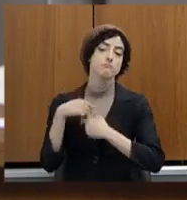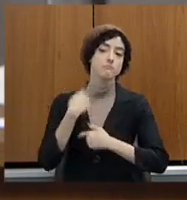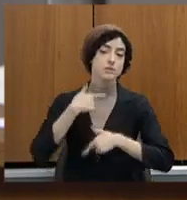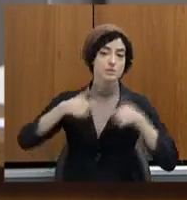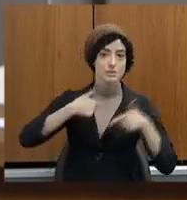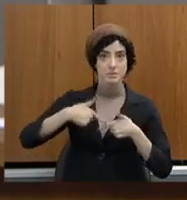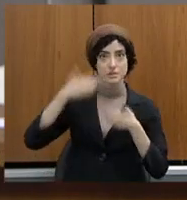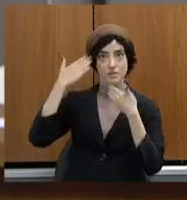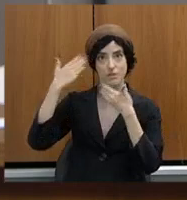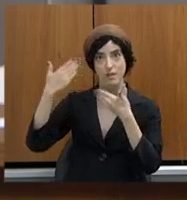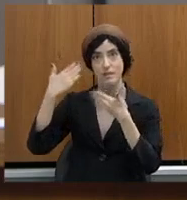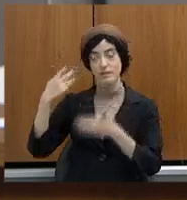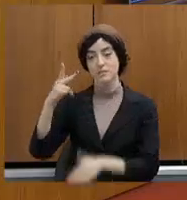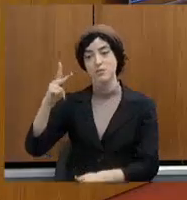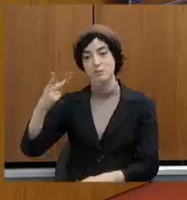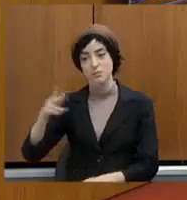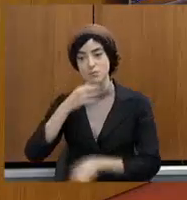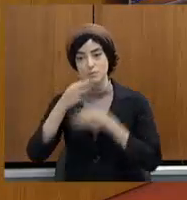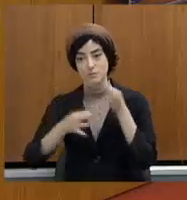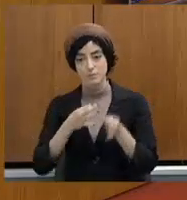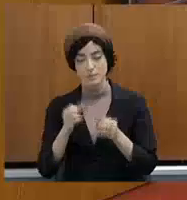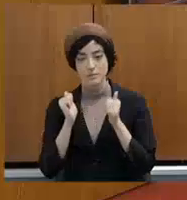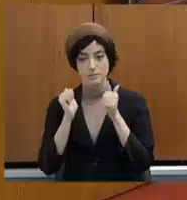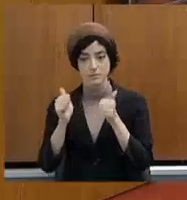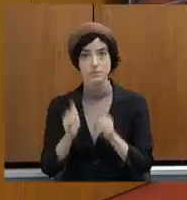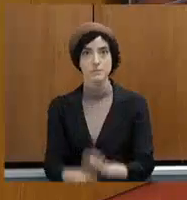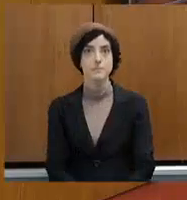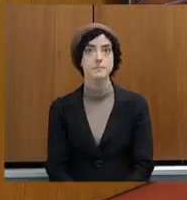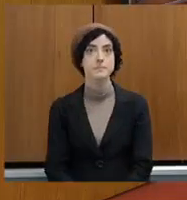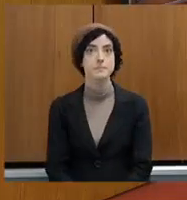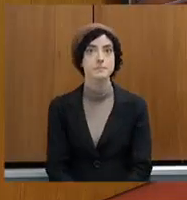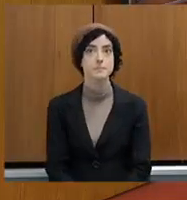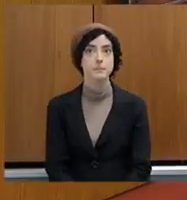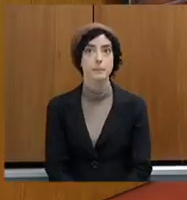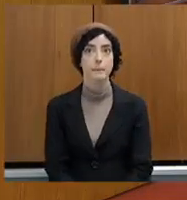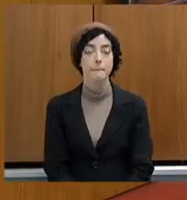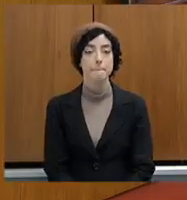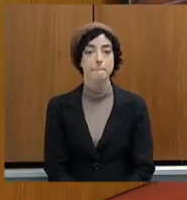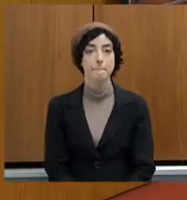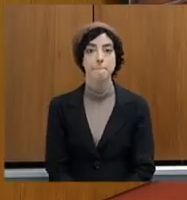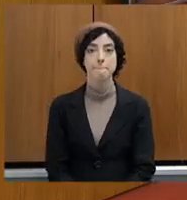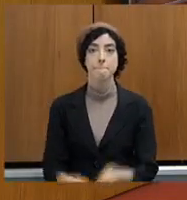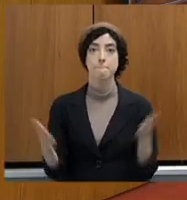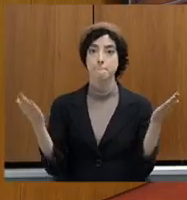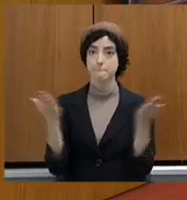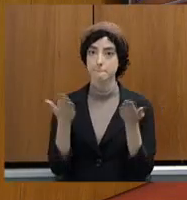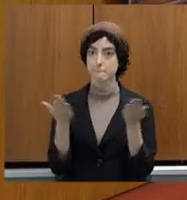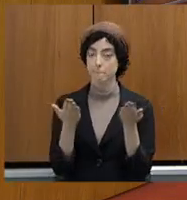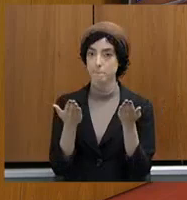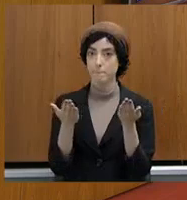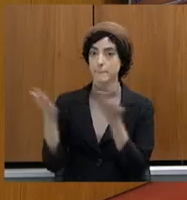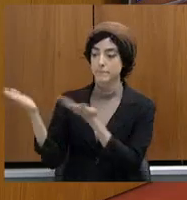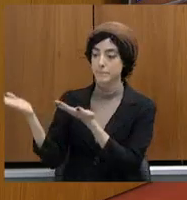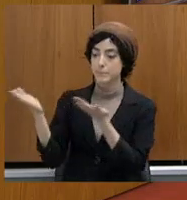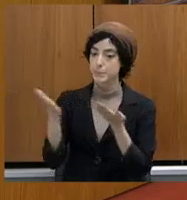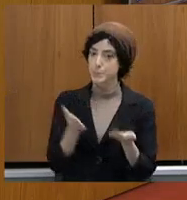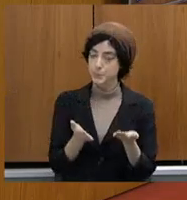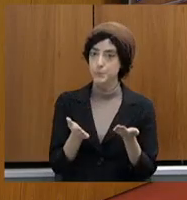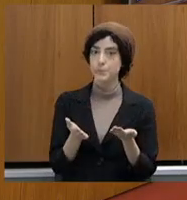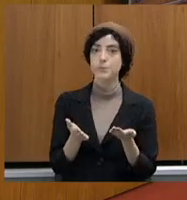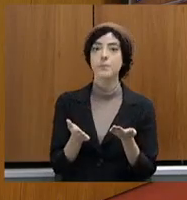considerações feitas. Obrigado, doutor Joaquim. Passo a palavra ao deputado Eli Grilo.